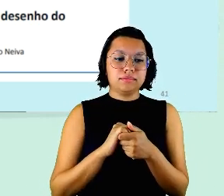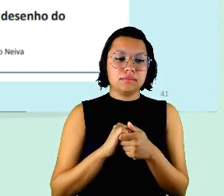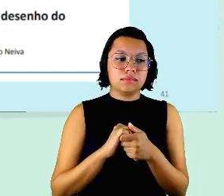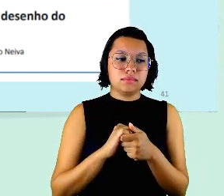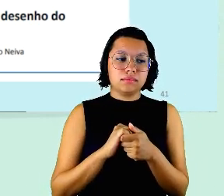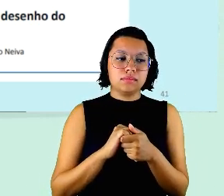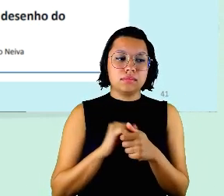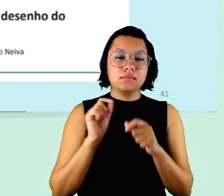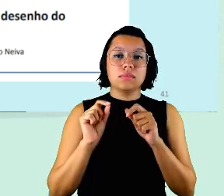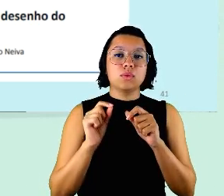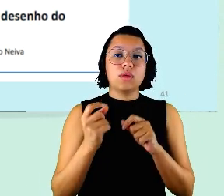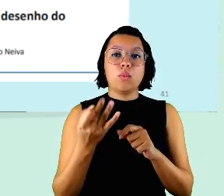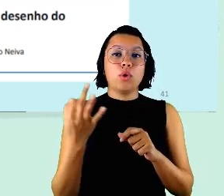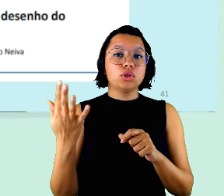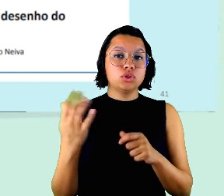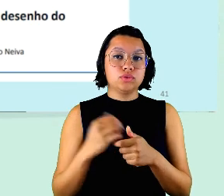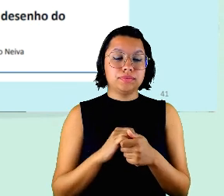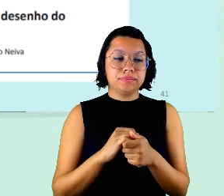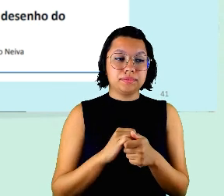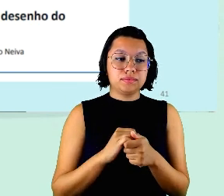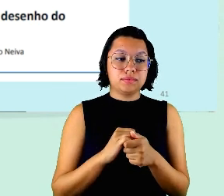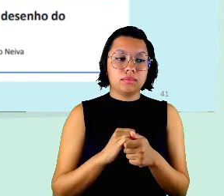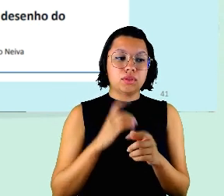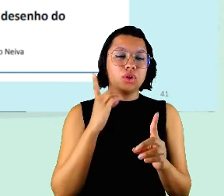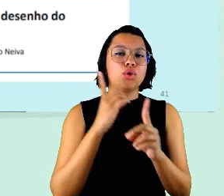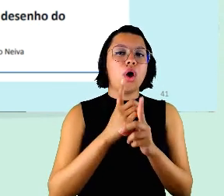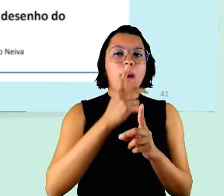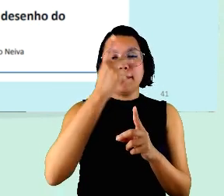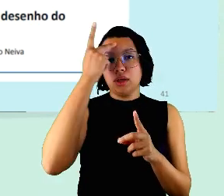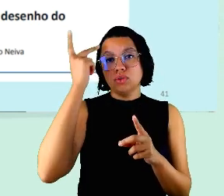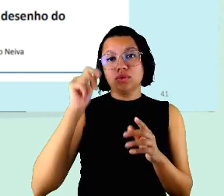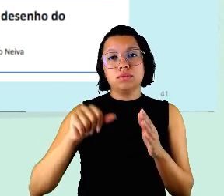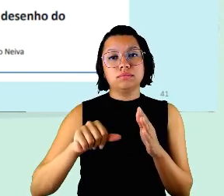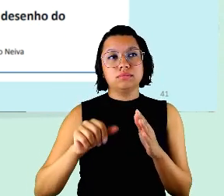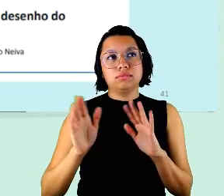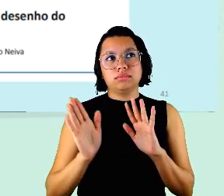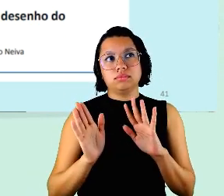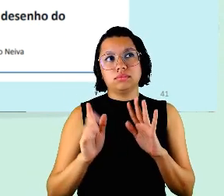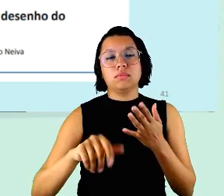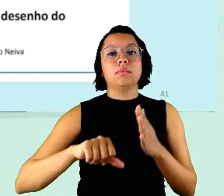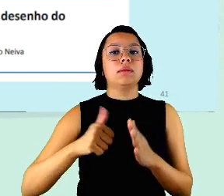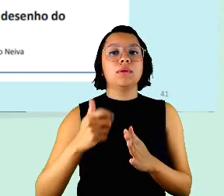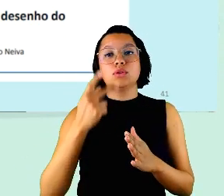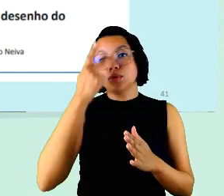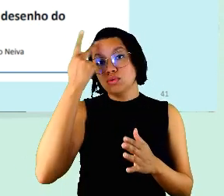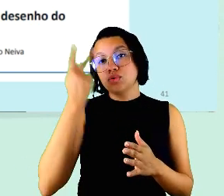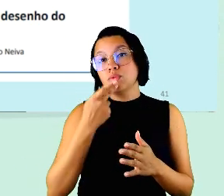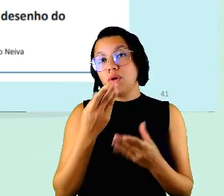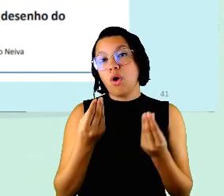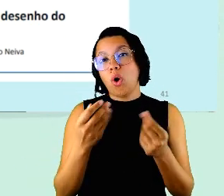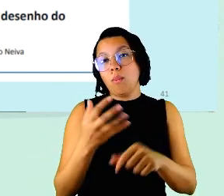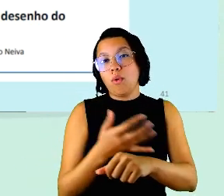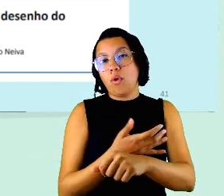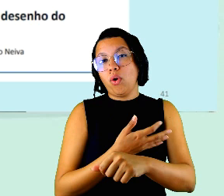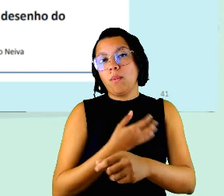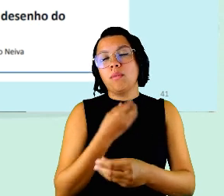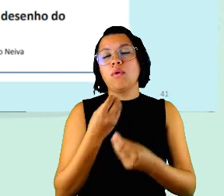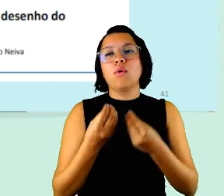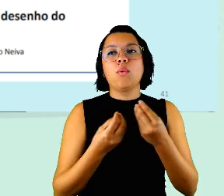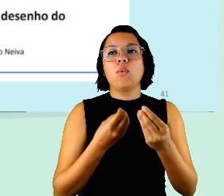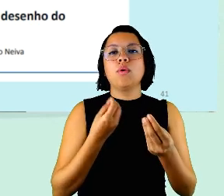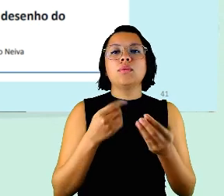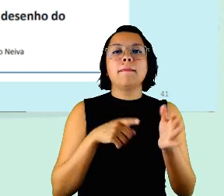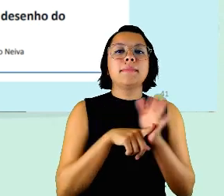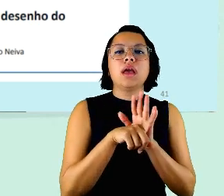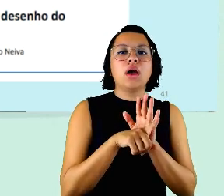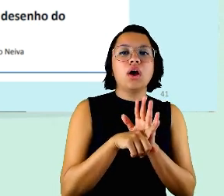encontrado as pessoas primeiro elas não falam muito de sentimentos quando a gente pergunta como é que elas estão se sentindo elas